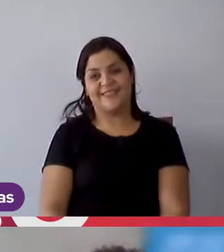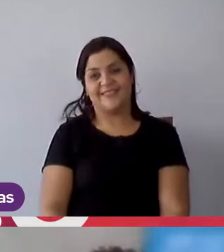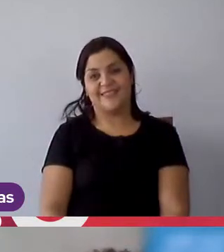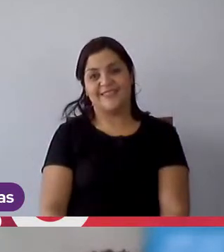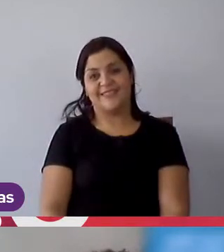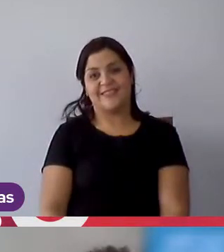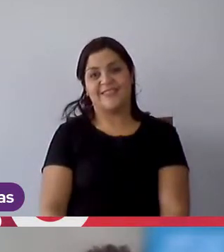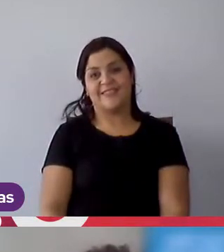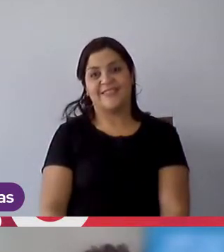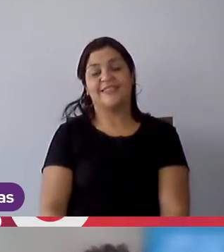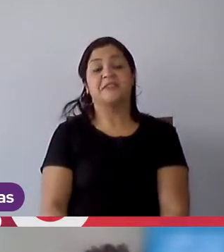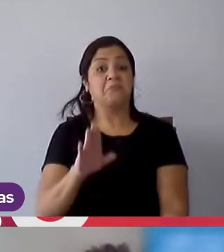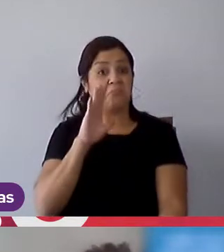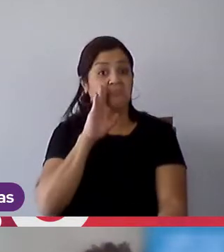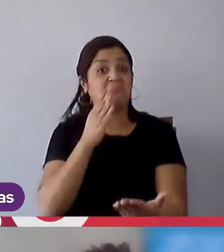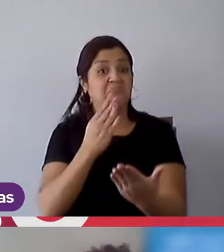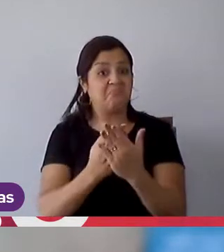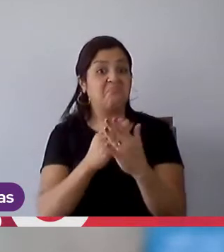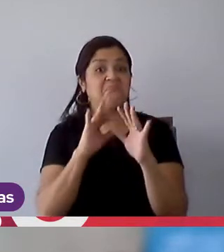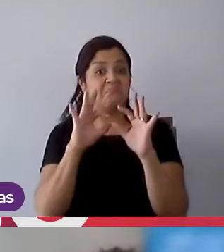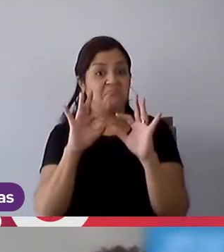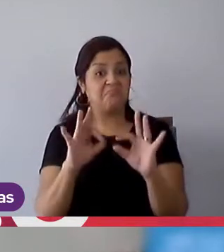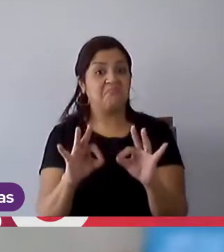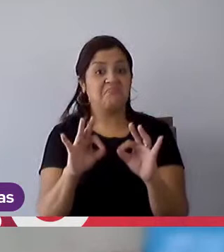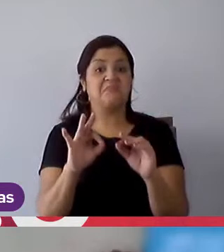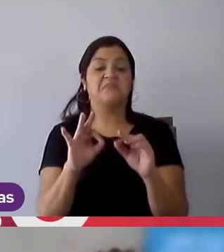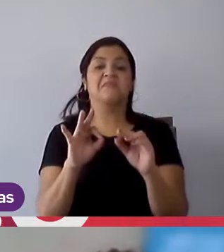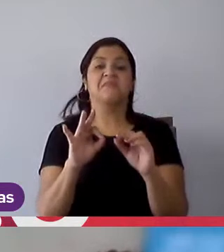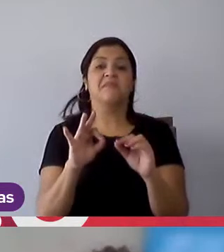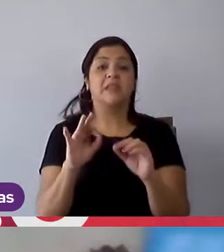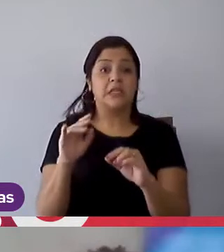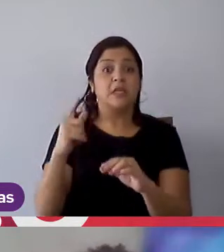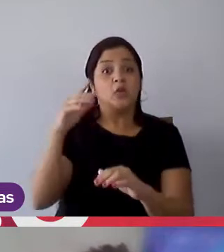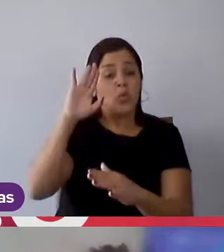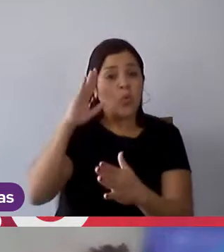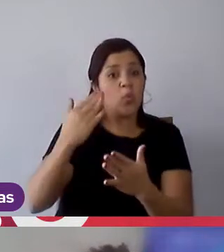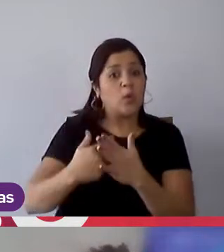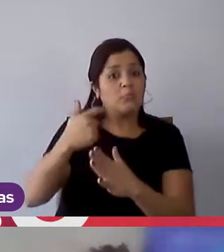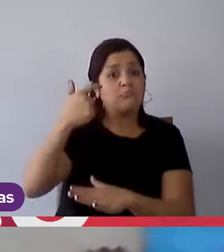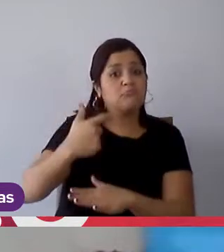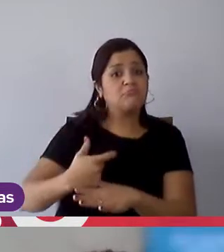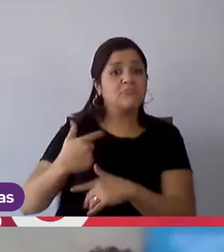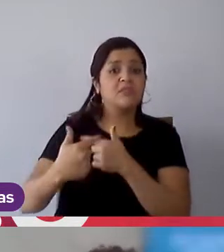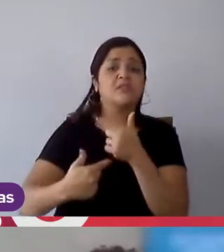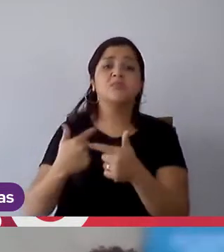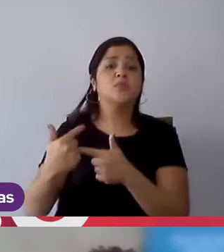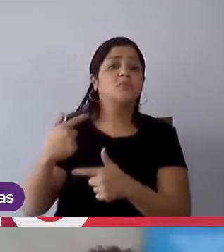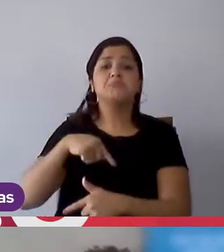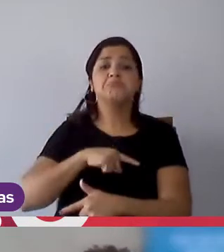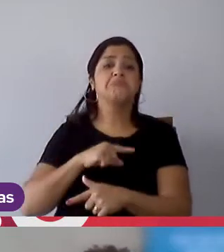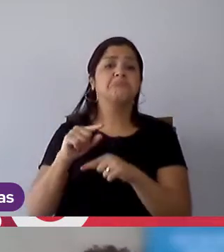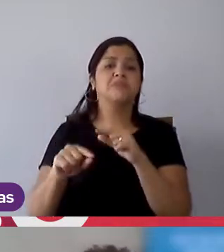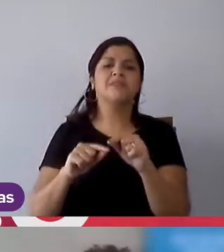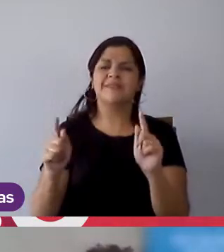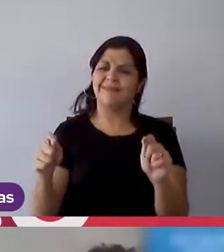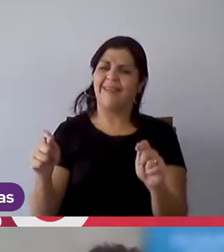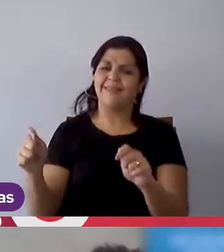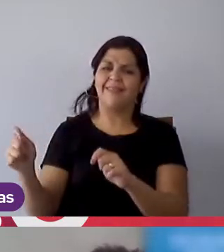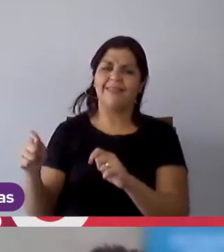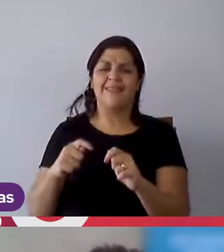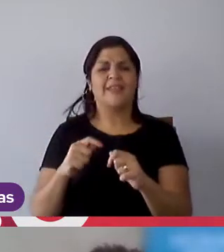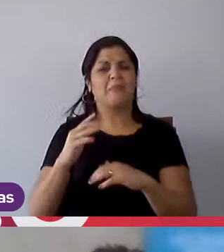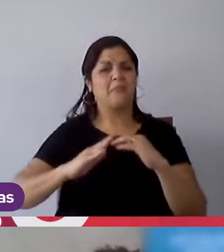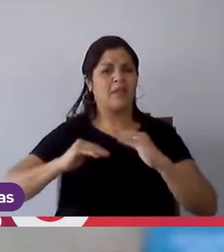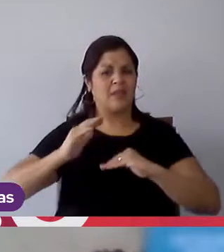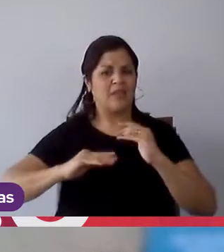é muita confiança, assim, né, de saber que a gente consegue entregar aquilo